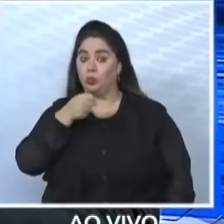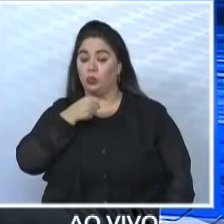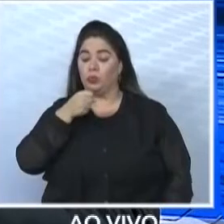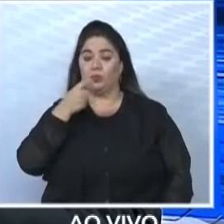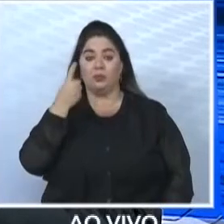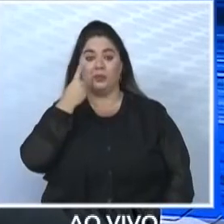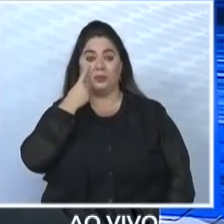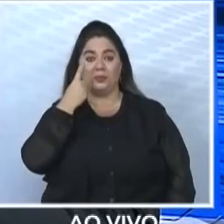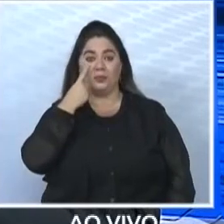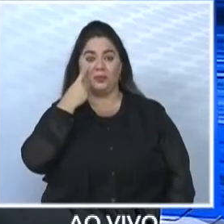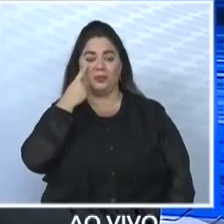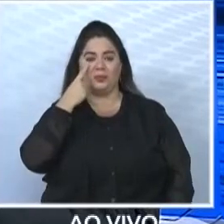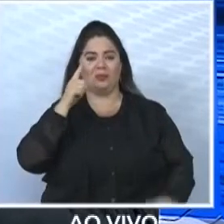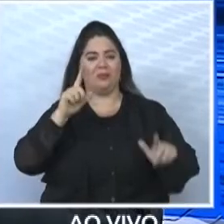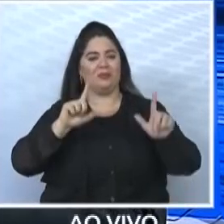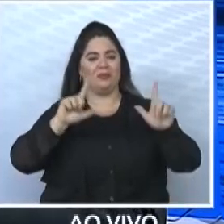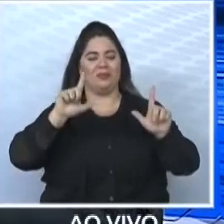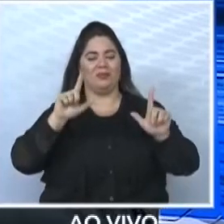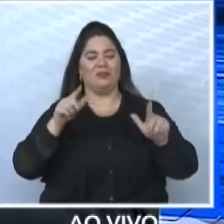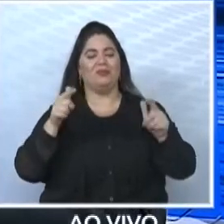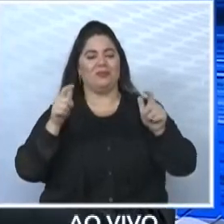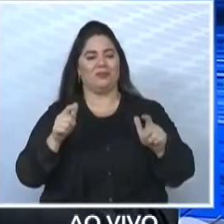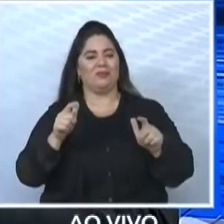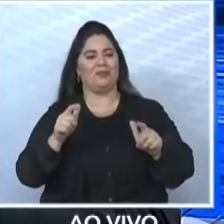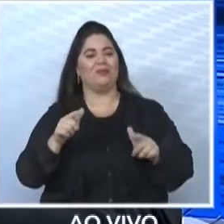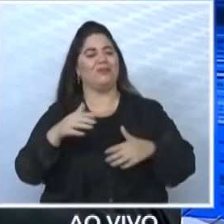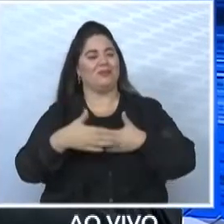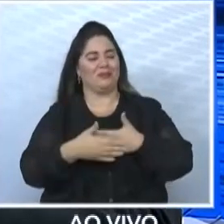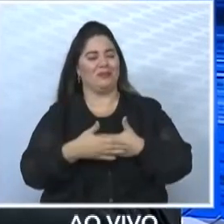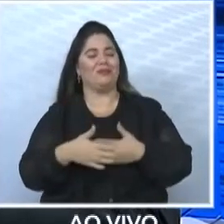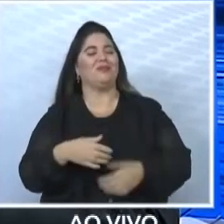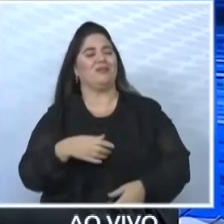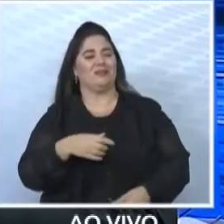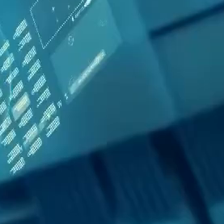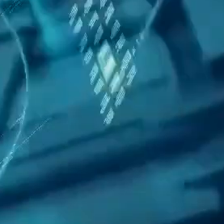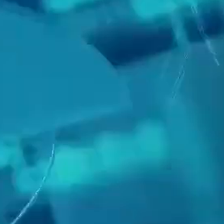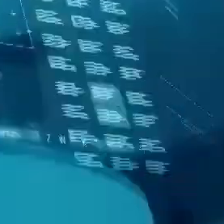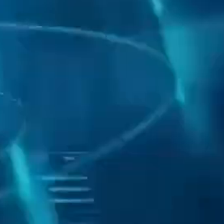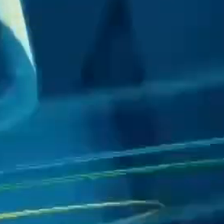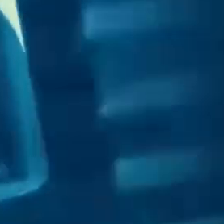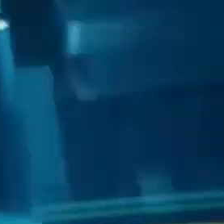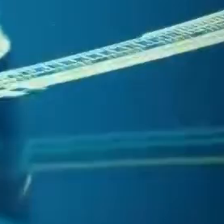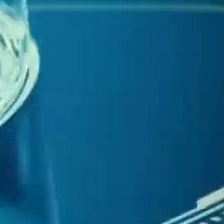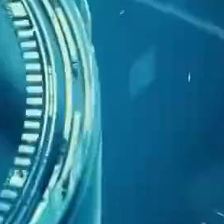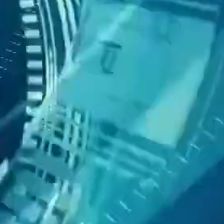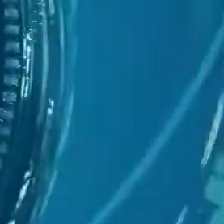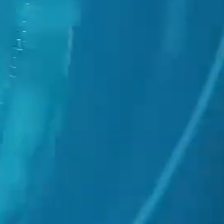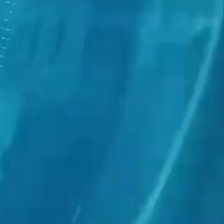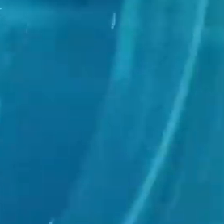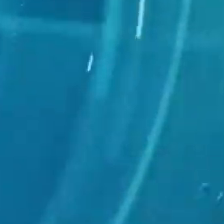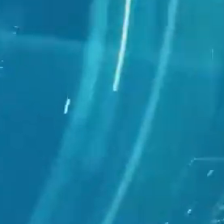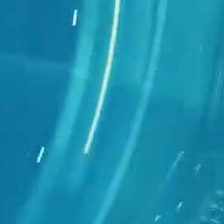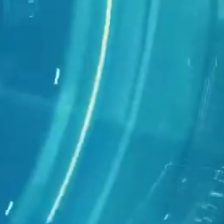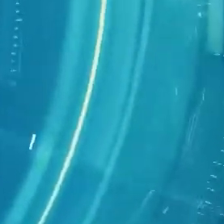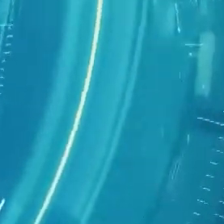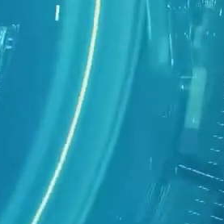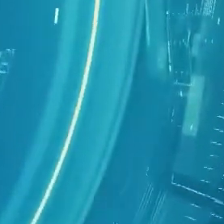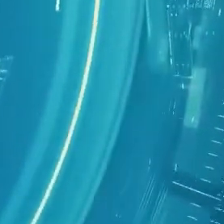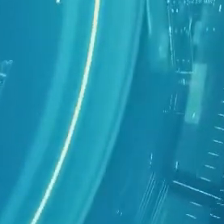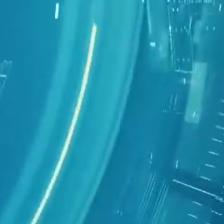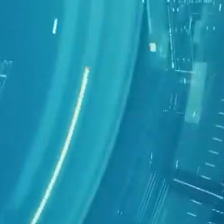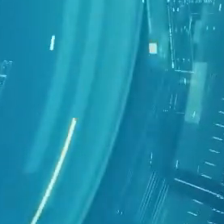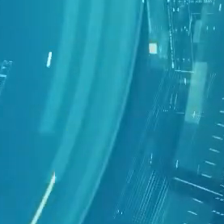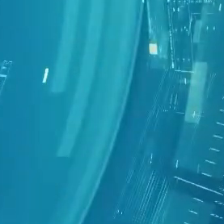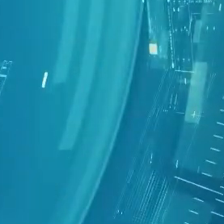telejornais locais. Eleições 2020, o voto na Record..baranço Geral